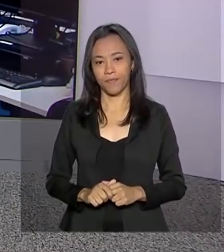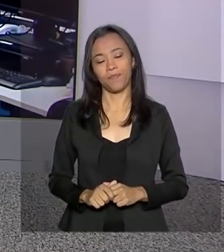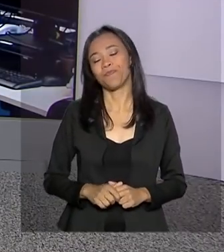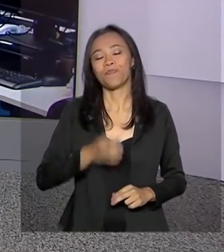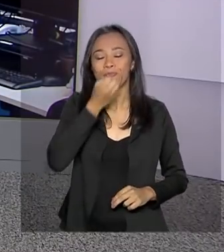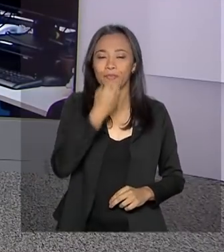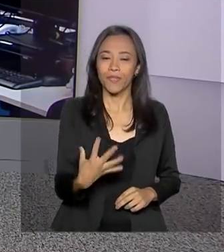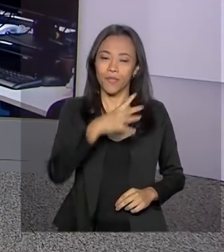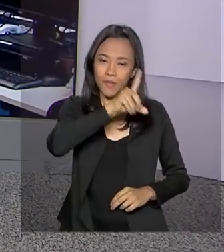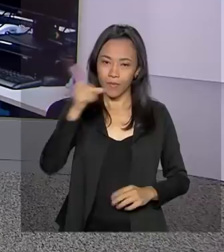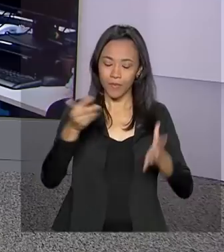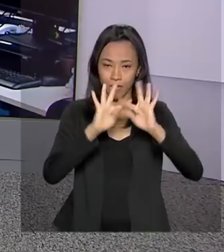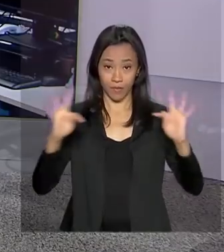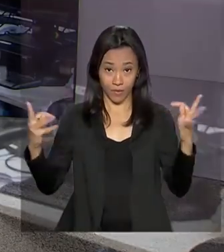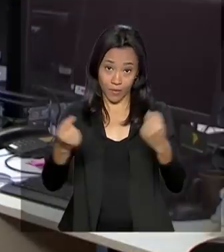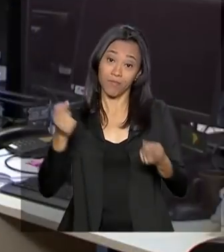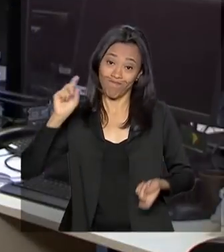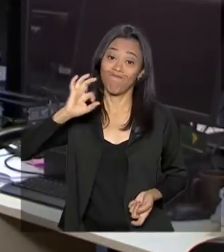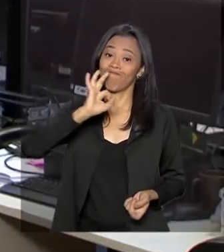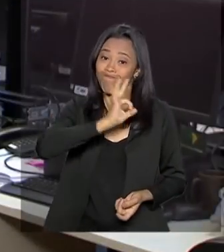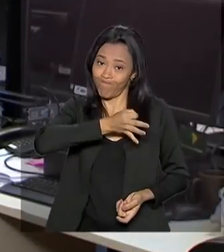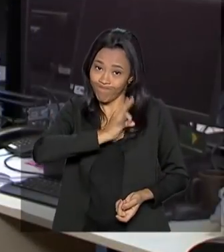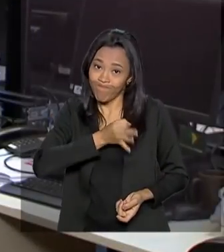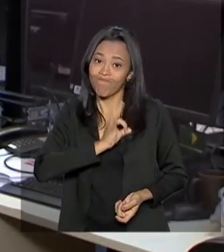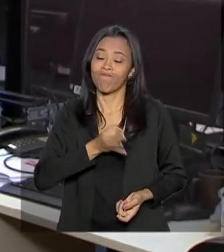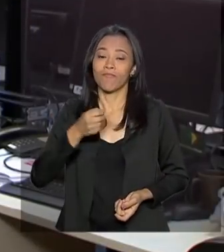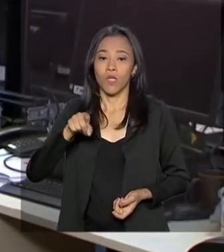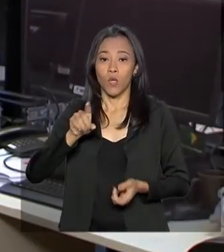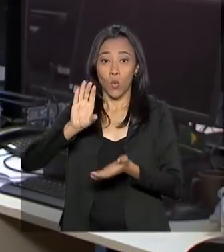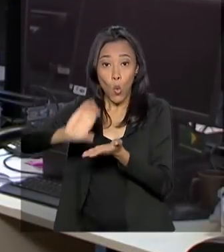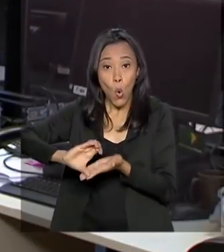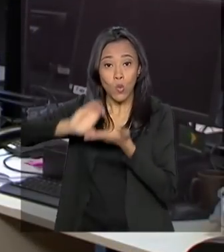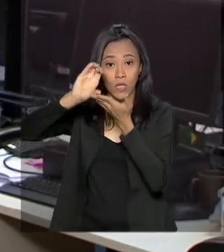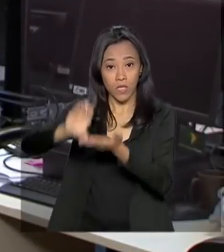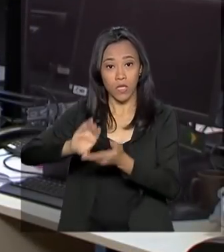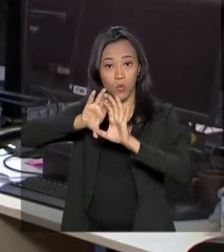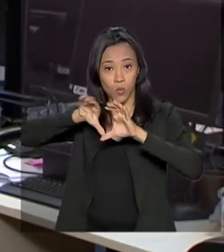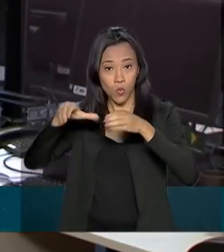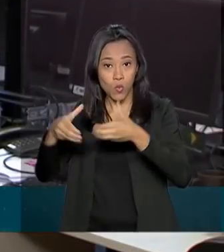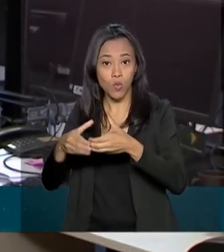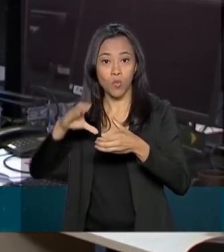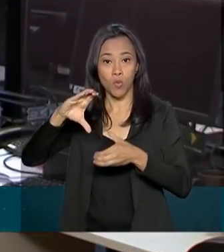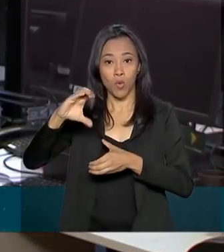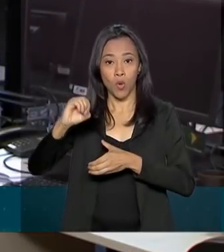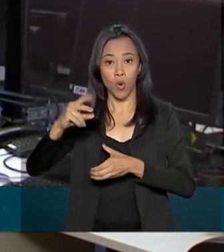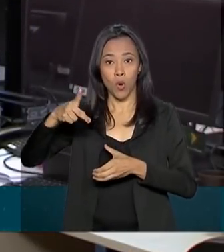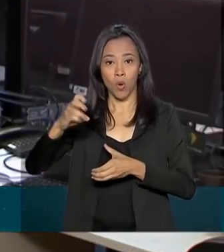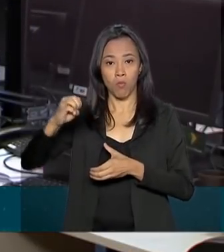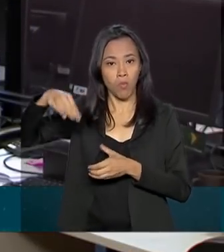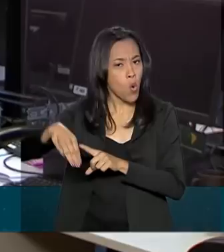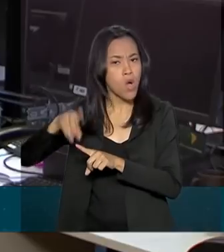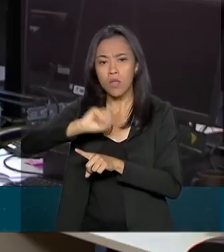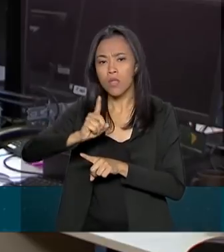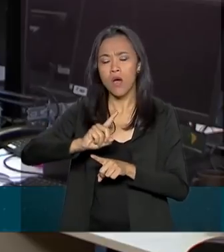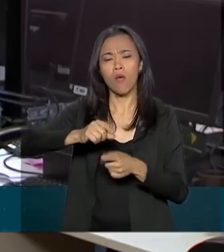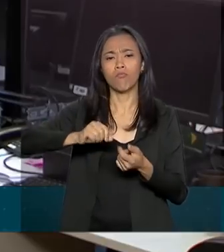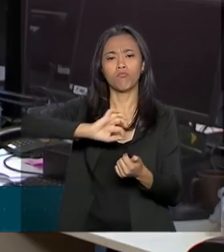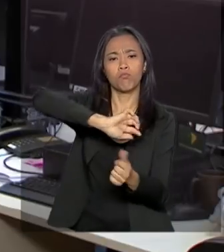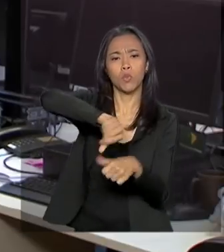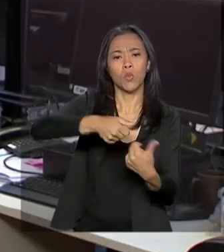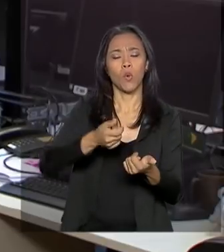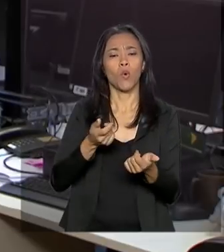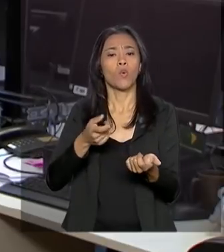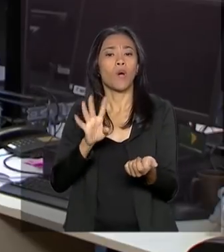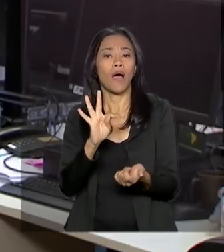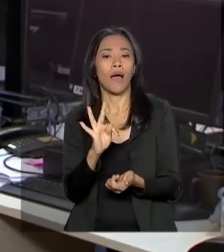Bom dia, Carla. Bom dia pra todo mundo. É isso mesmo. O Conselho Monetário Nacional não alterou a taxa básica de juros da economia